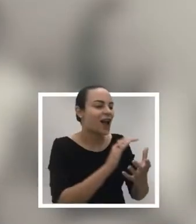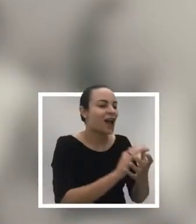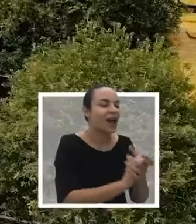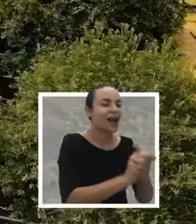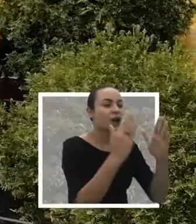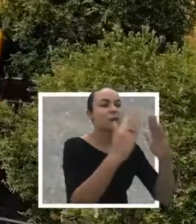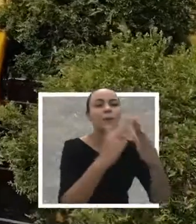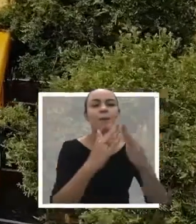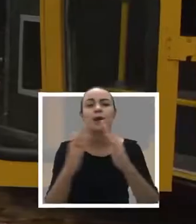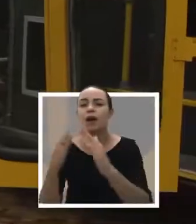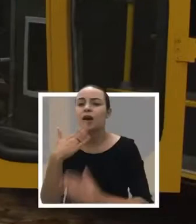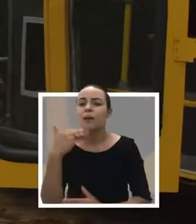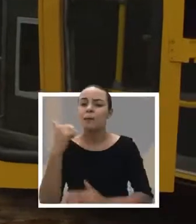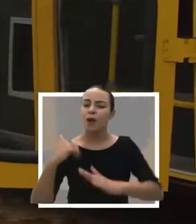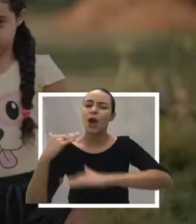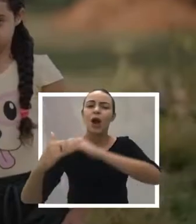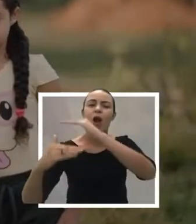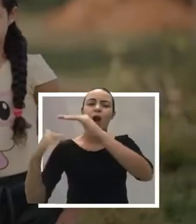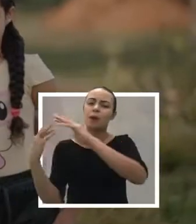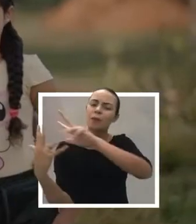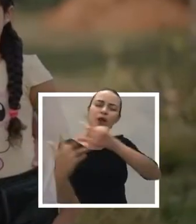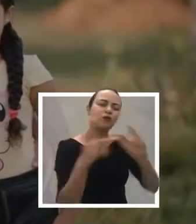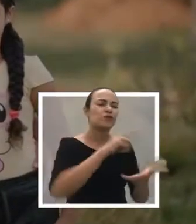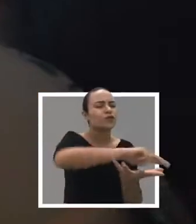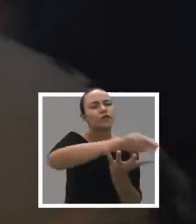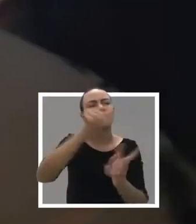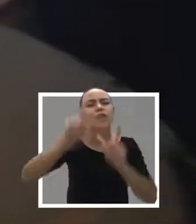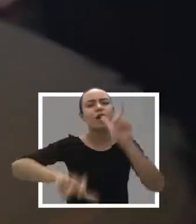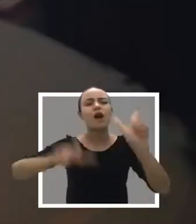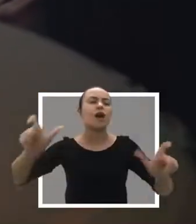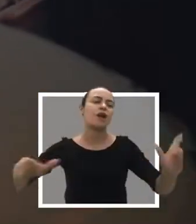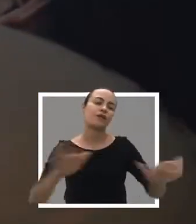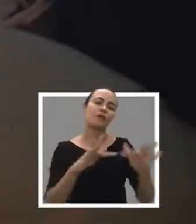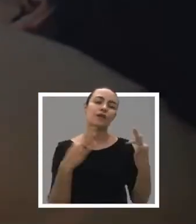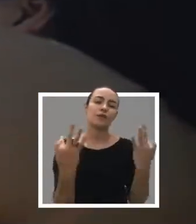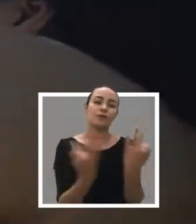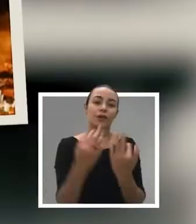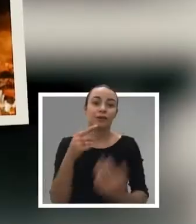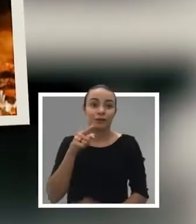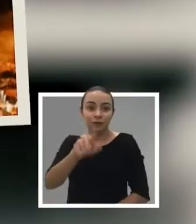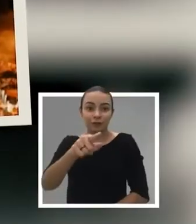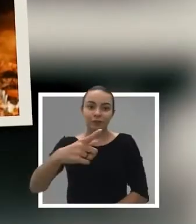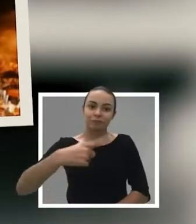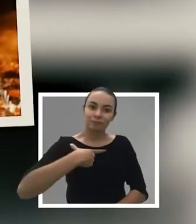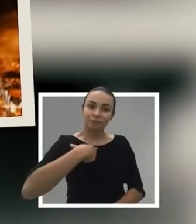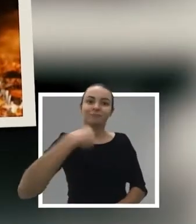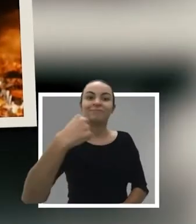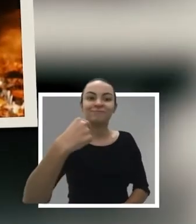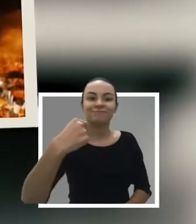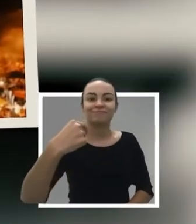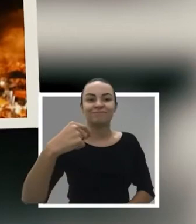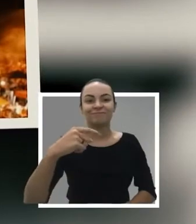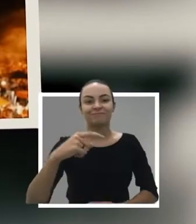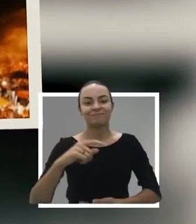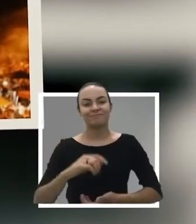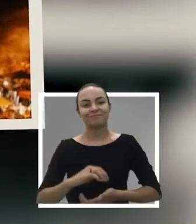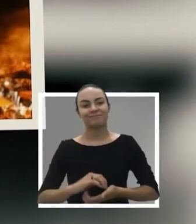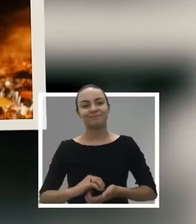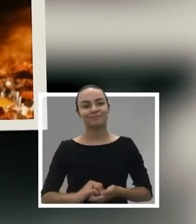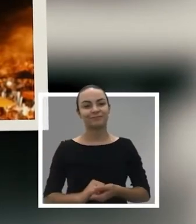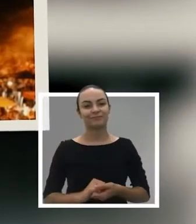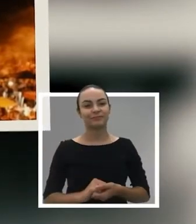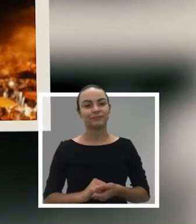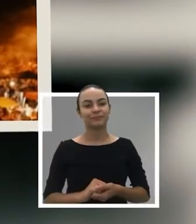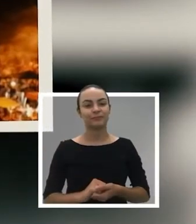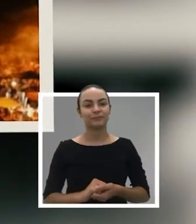E uma casa melhor para todas as famílias. E então, você me escolheu.